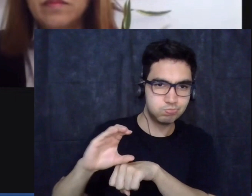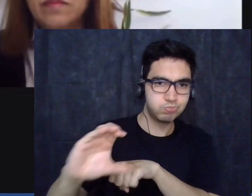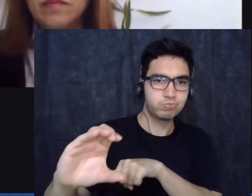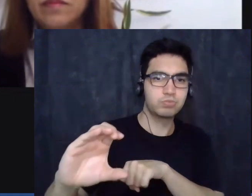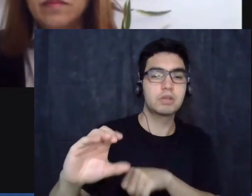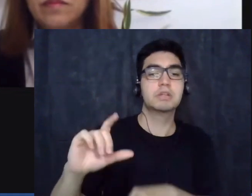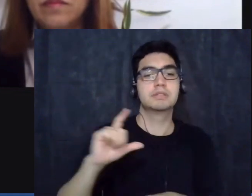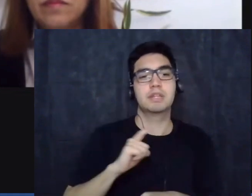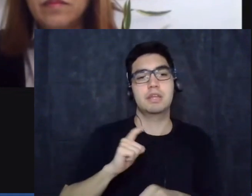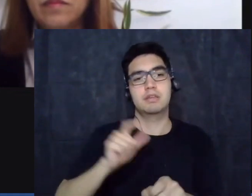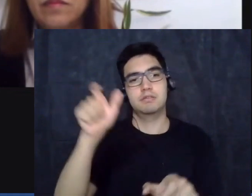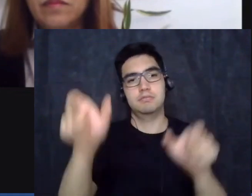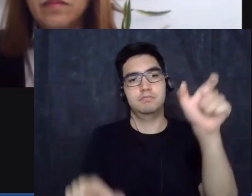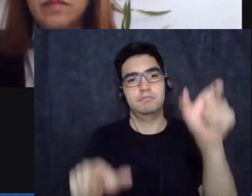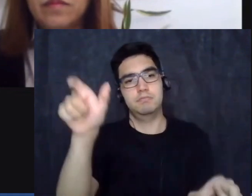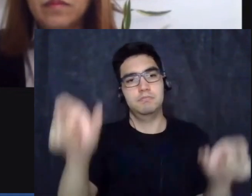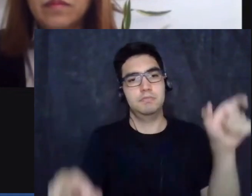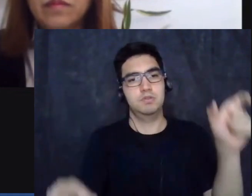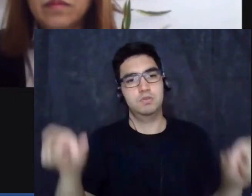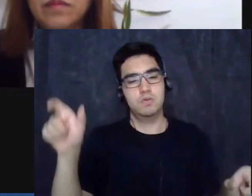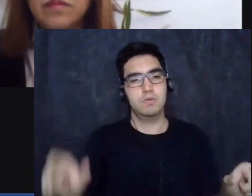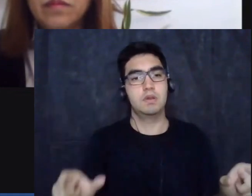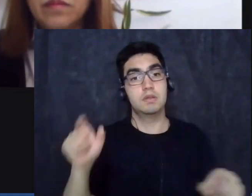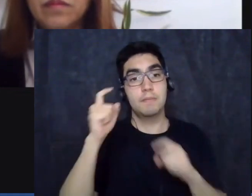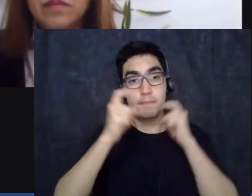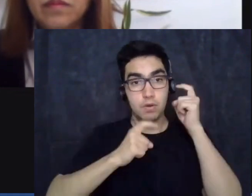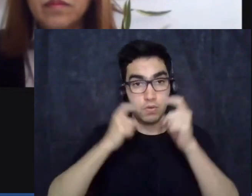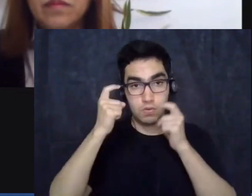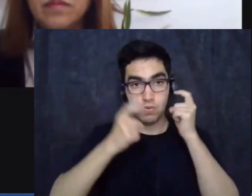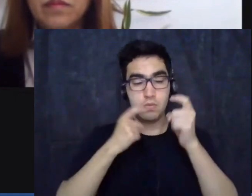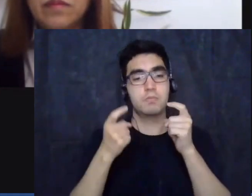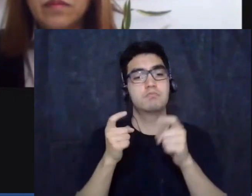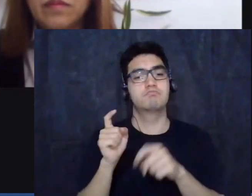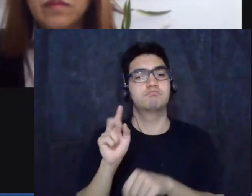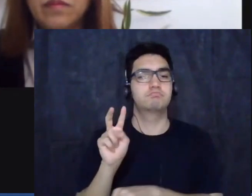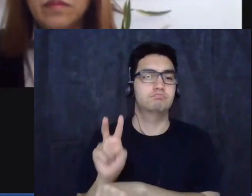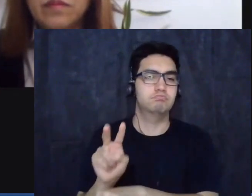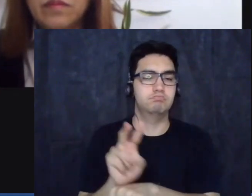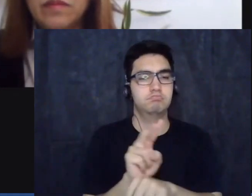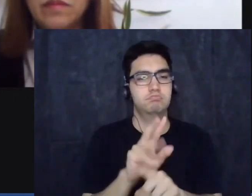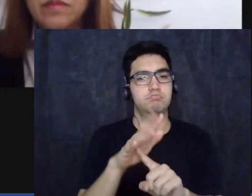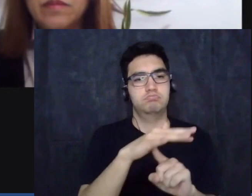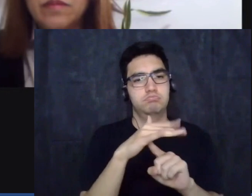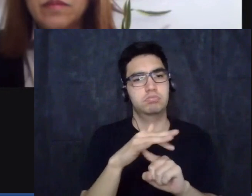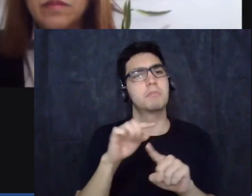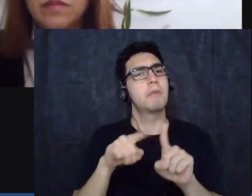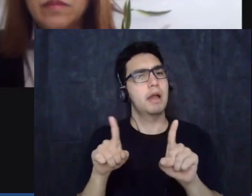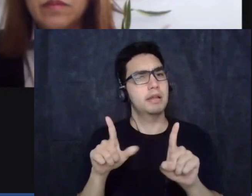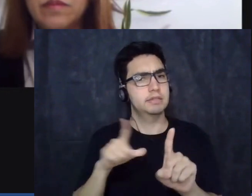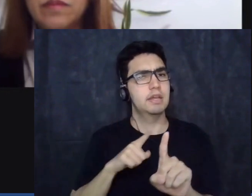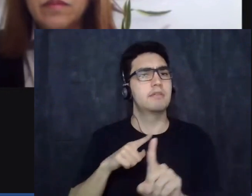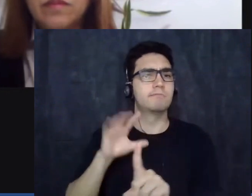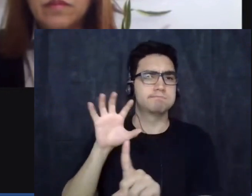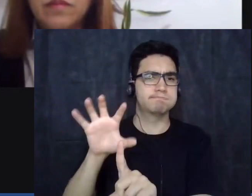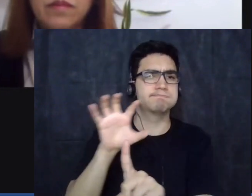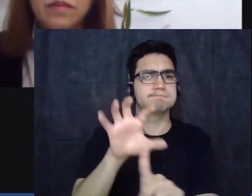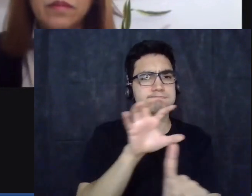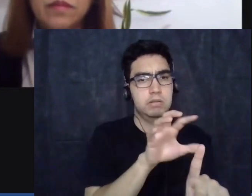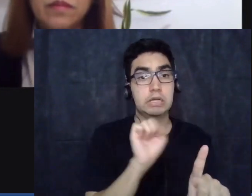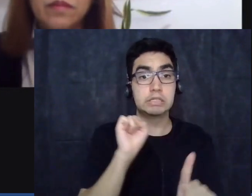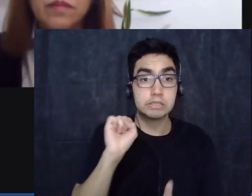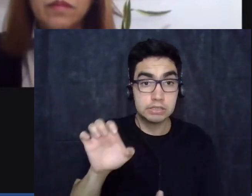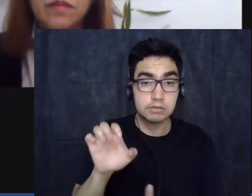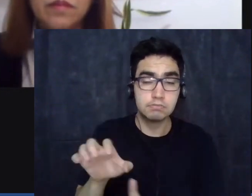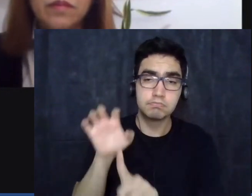público que se preocupa com as causas ambientais pressionam pressionando eles deixam de comprar